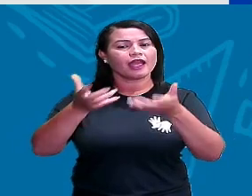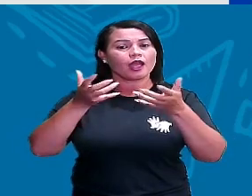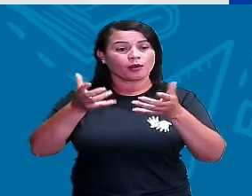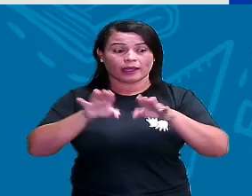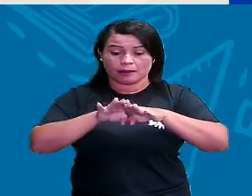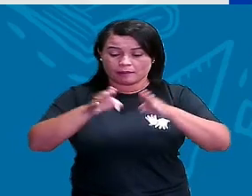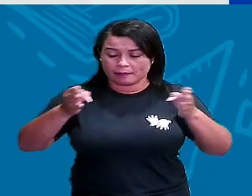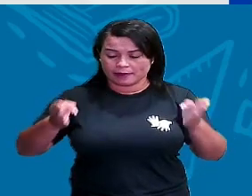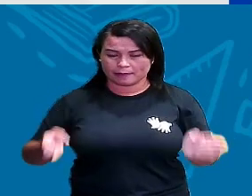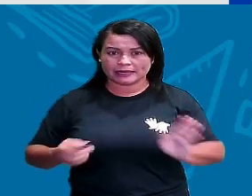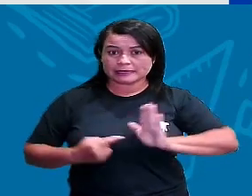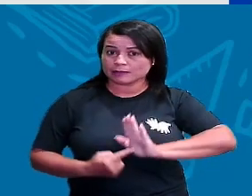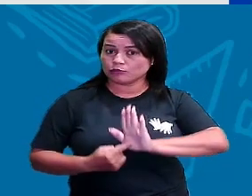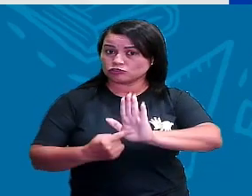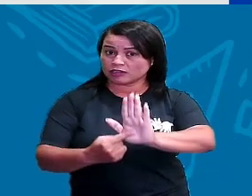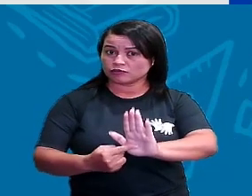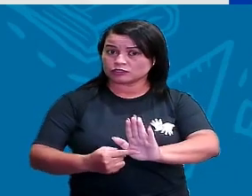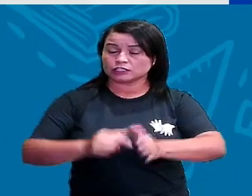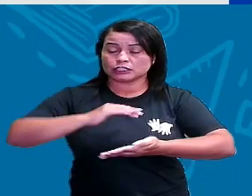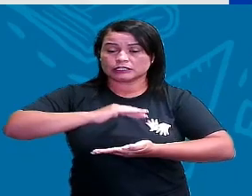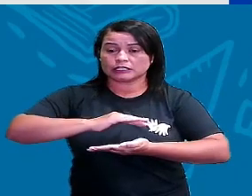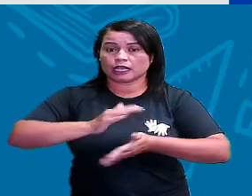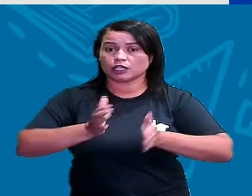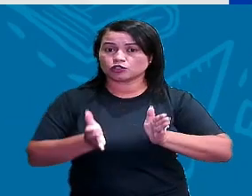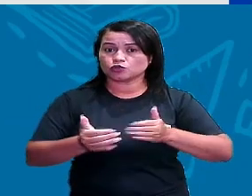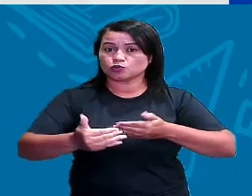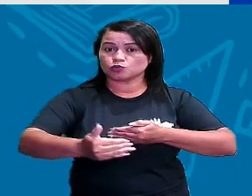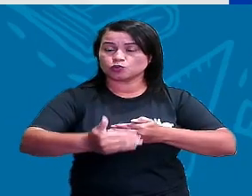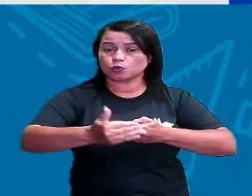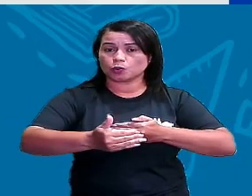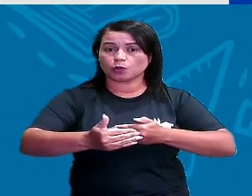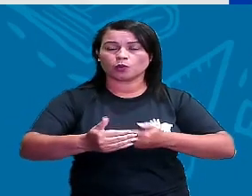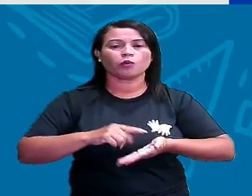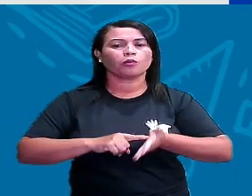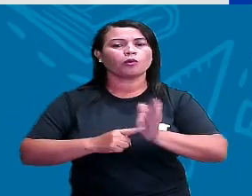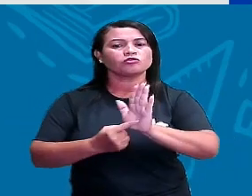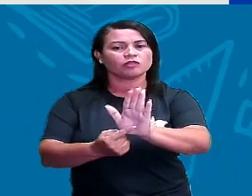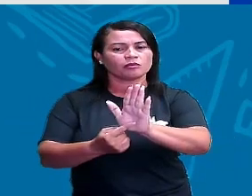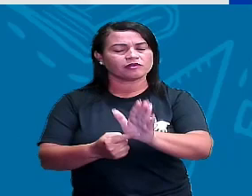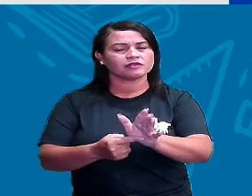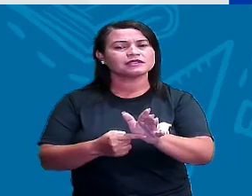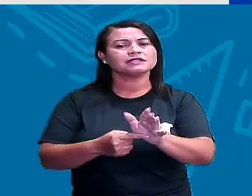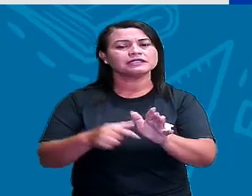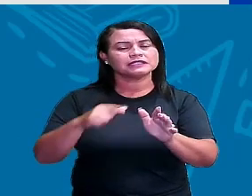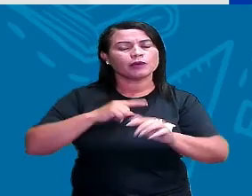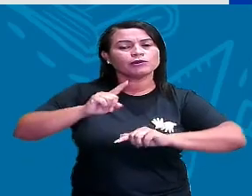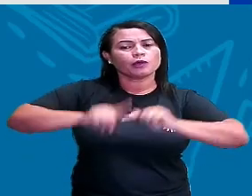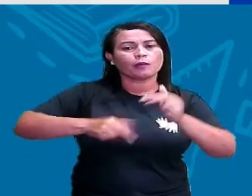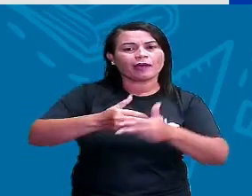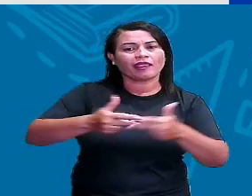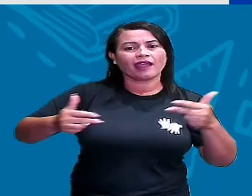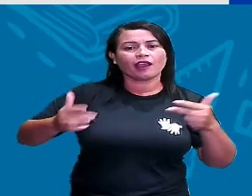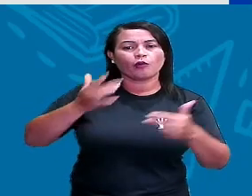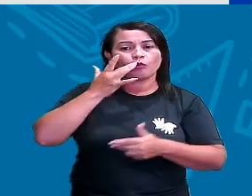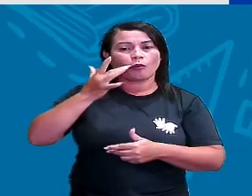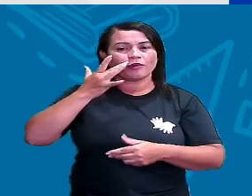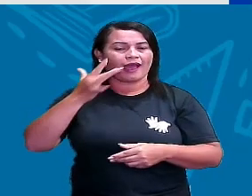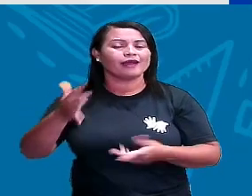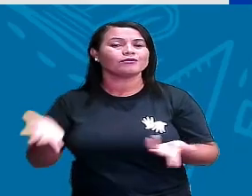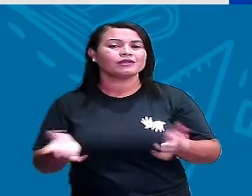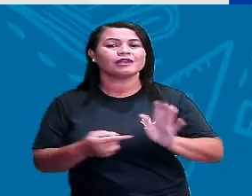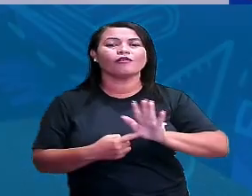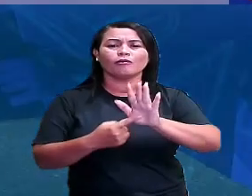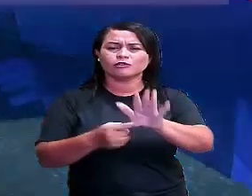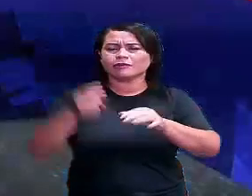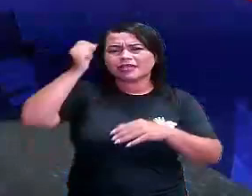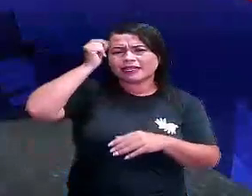mesa pra mostrar esse cubo a vocês. Eu trouxe o material dourado e eu quero que vocês tenham essa ideia mais precisamente. Aí